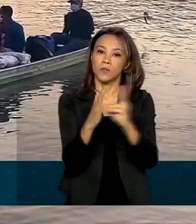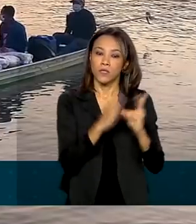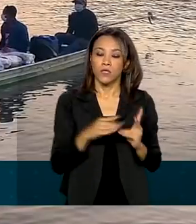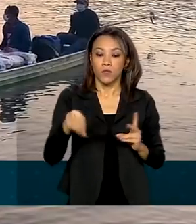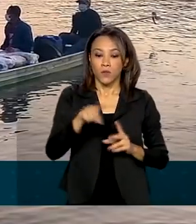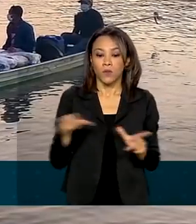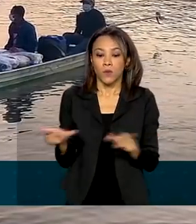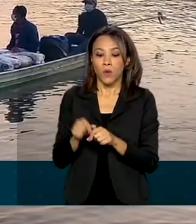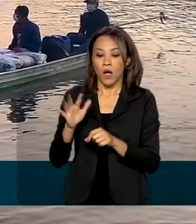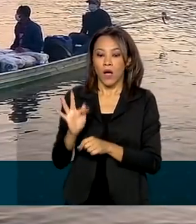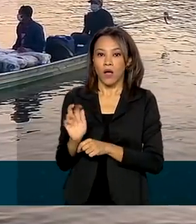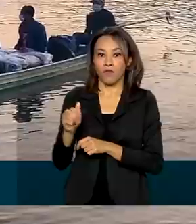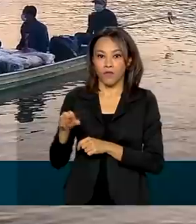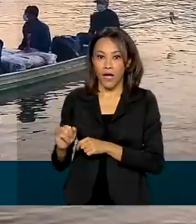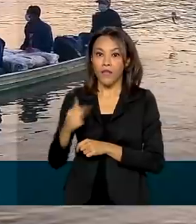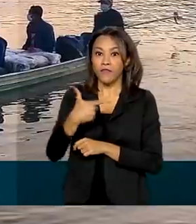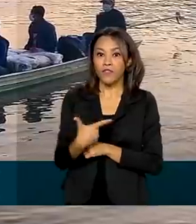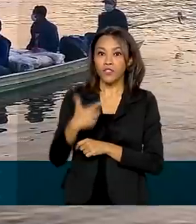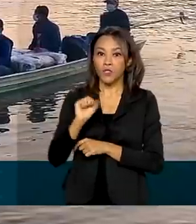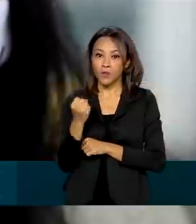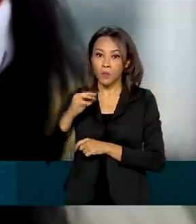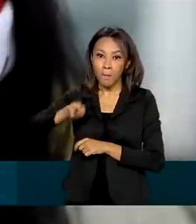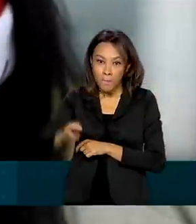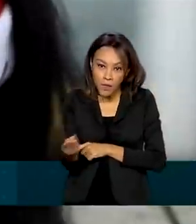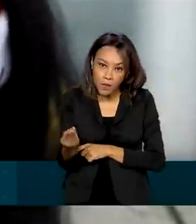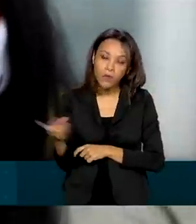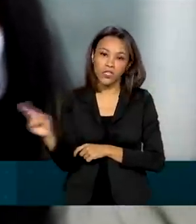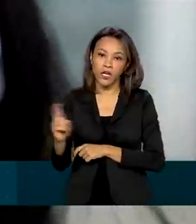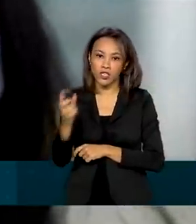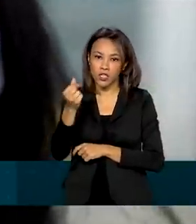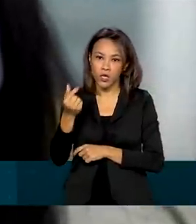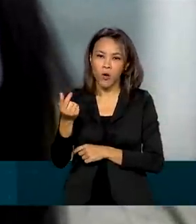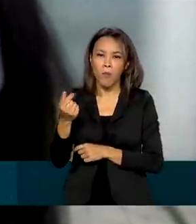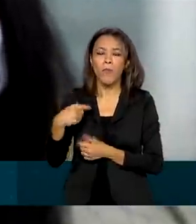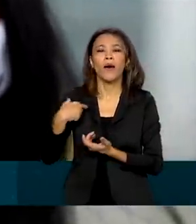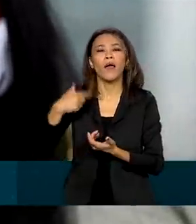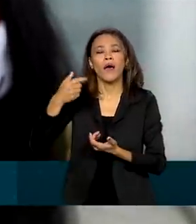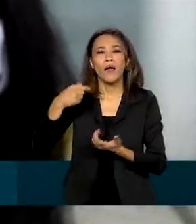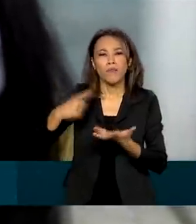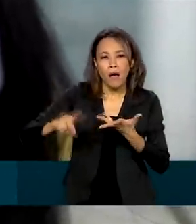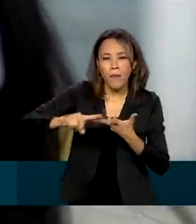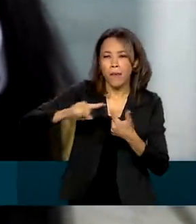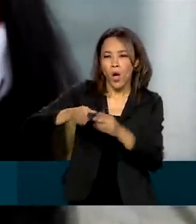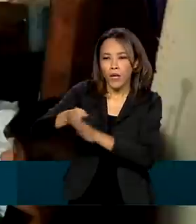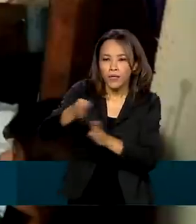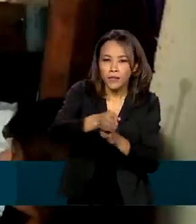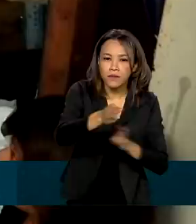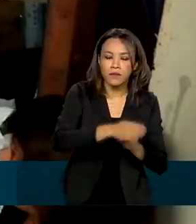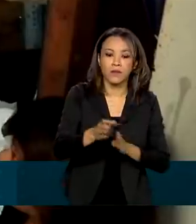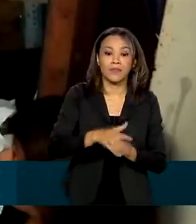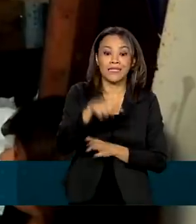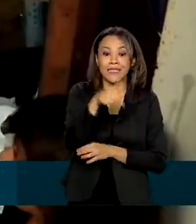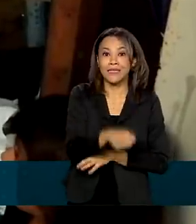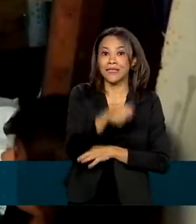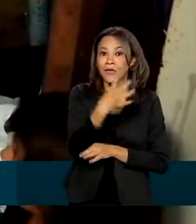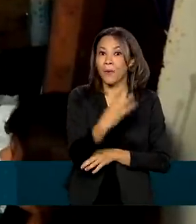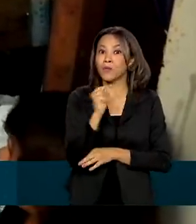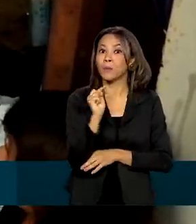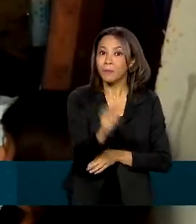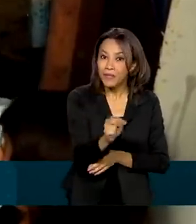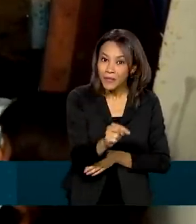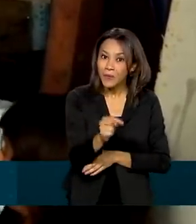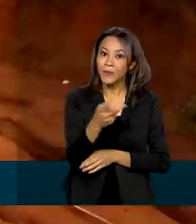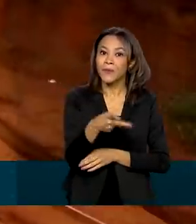investiu R$ 28 milhões na prevenção da doença com a distribuição de quase 70 mil kits de higiene e